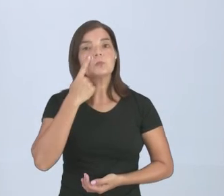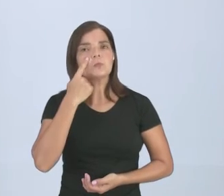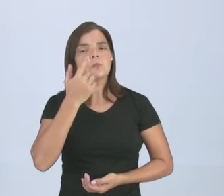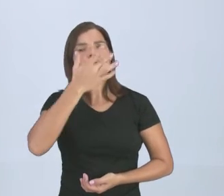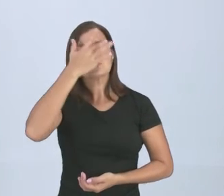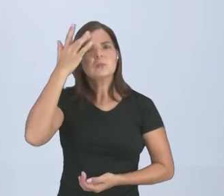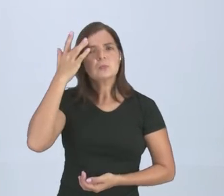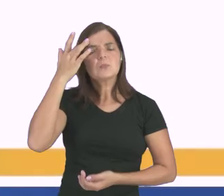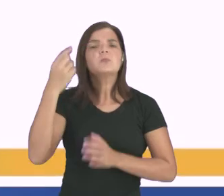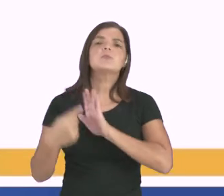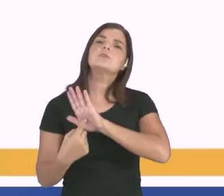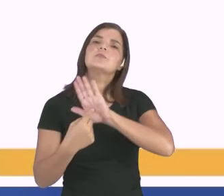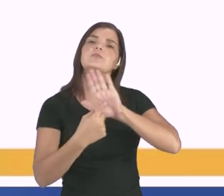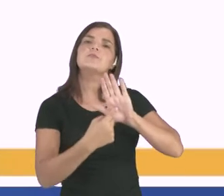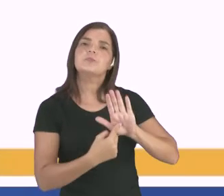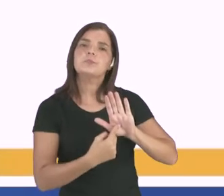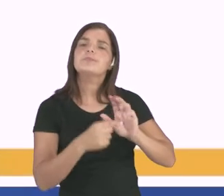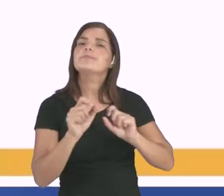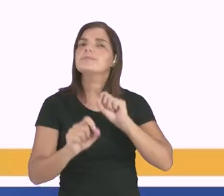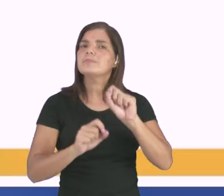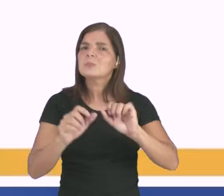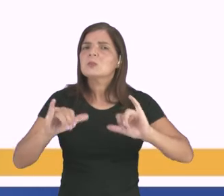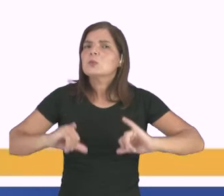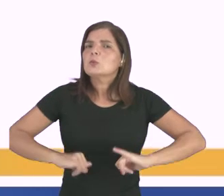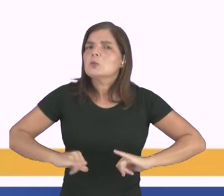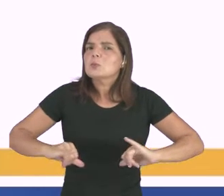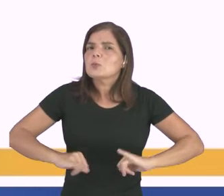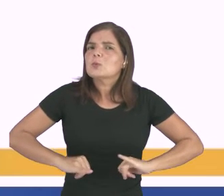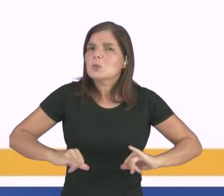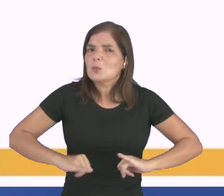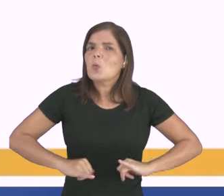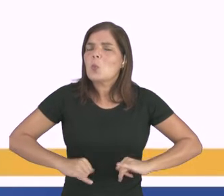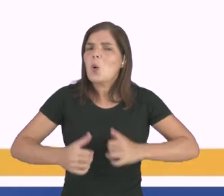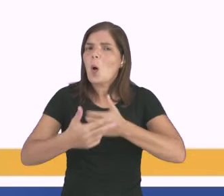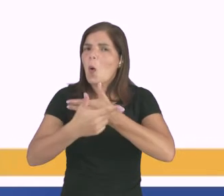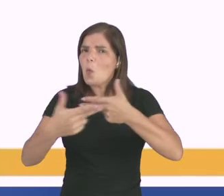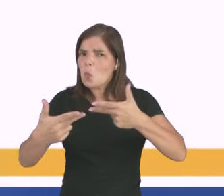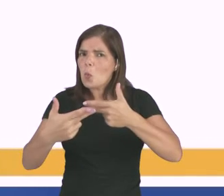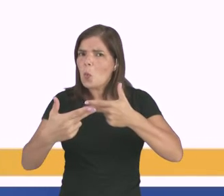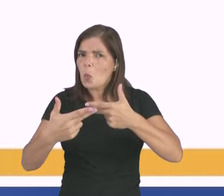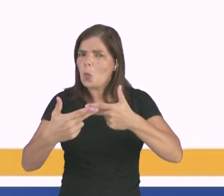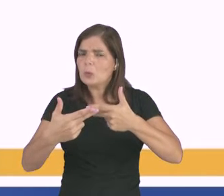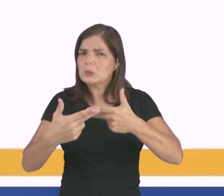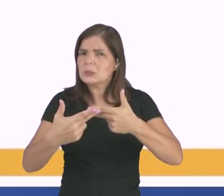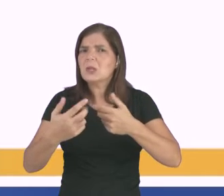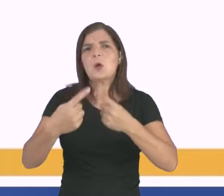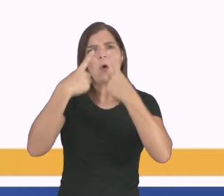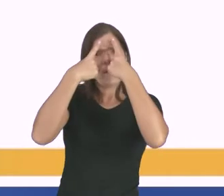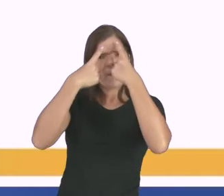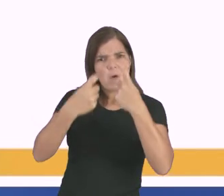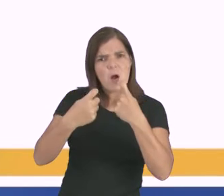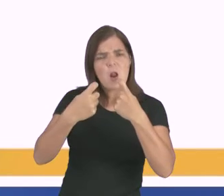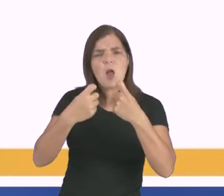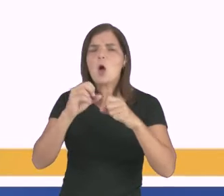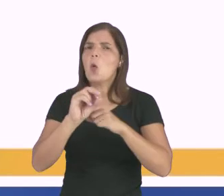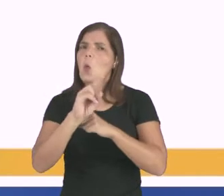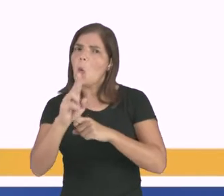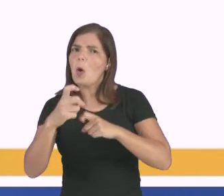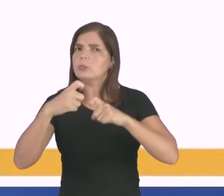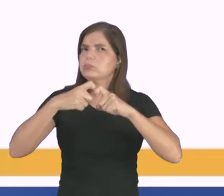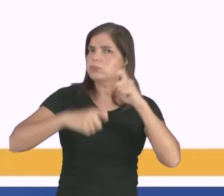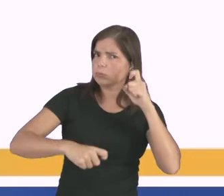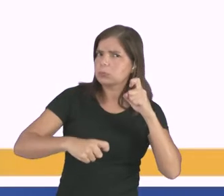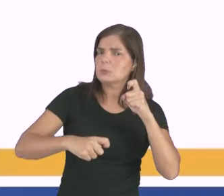essas pessoas vão apresentar de que elas estão sofrendo algum tipo de abuso ou violência ou agressão, né? Elas vão